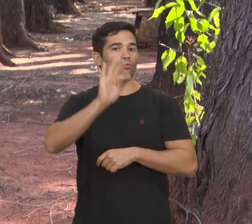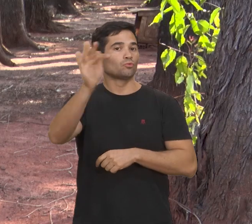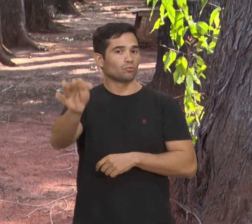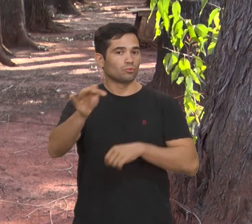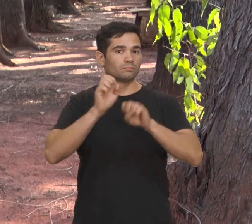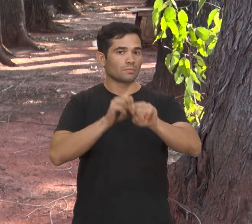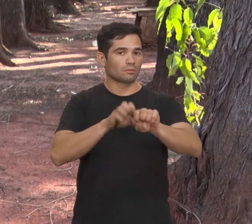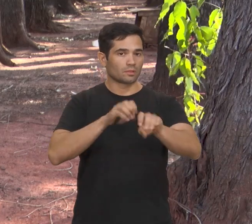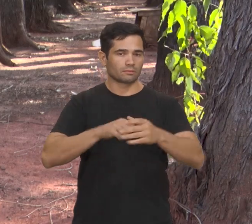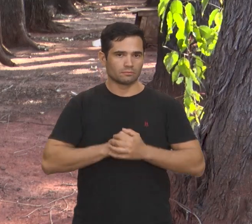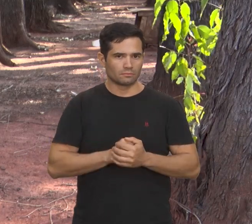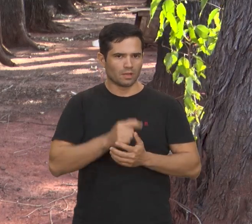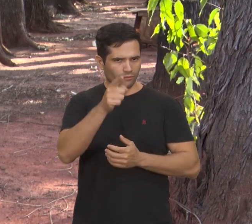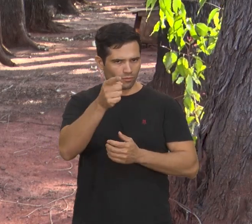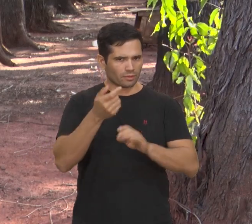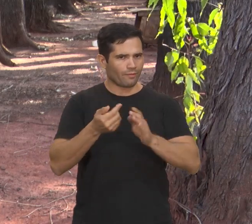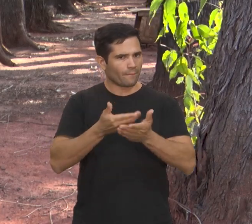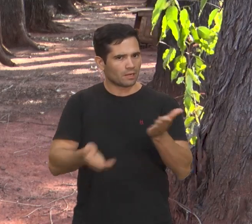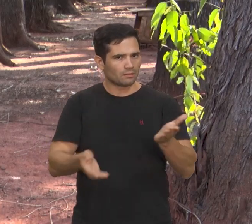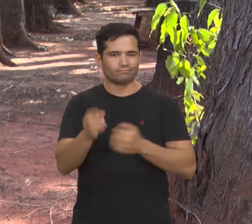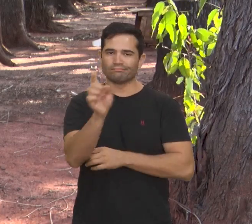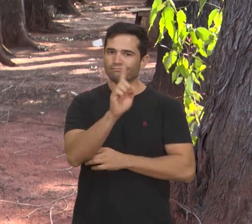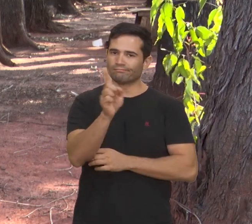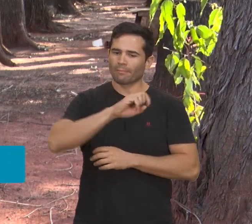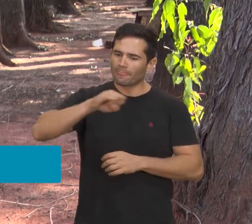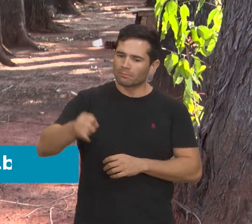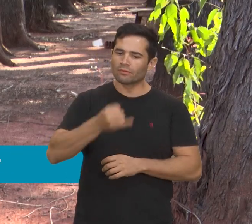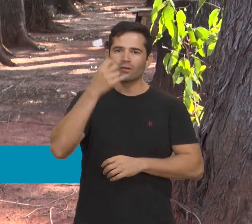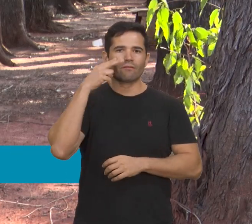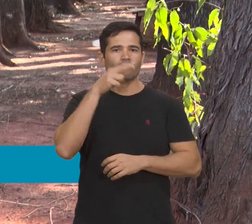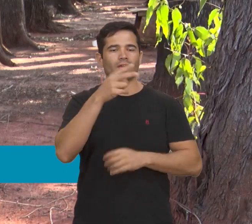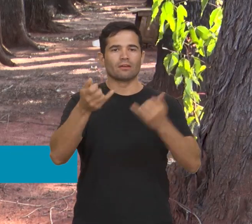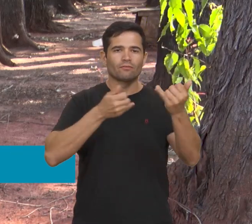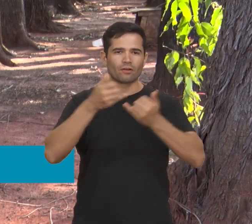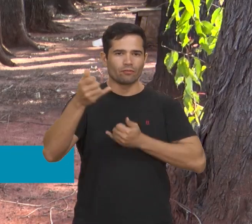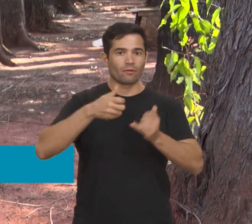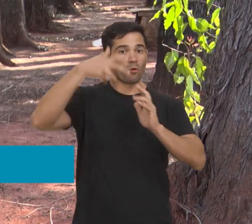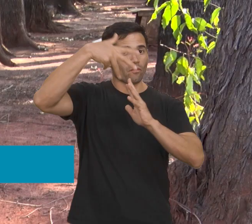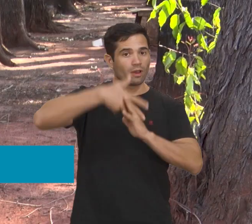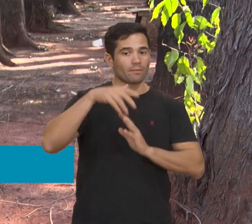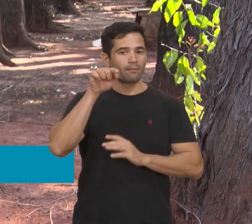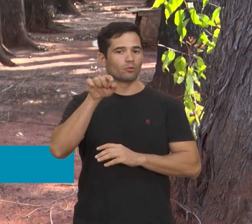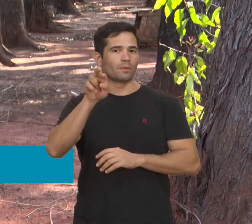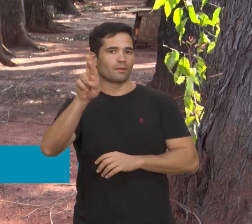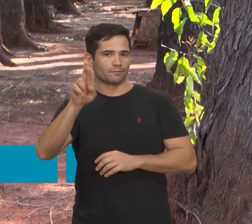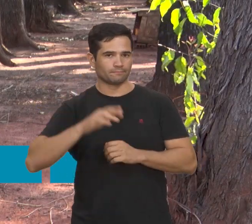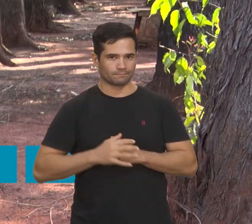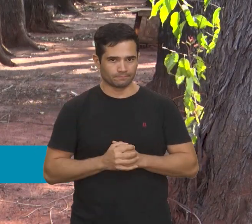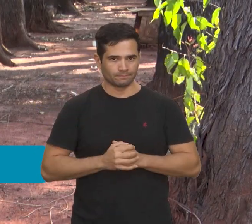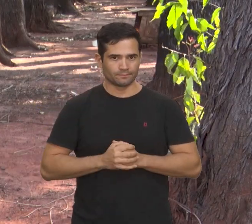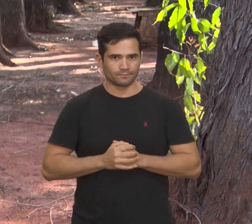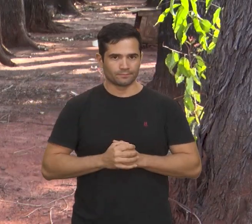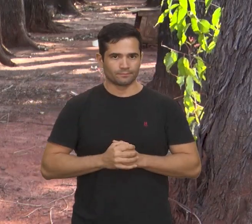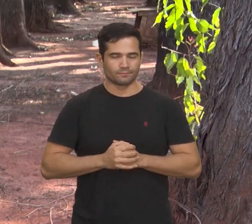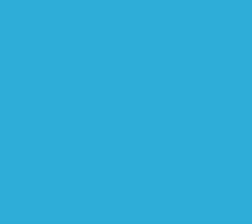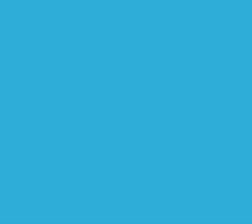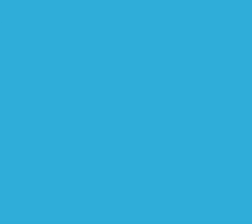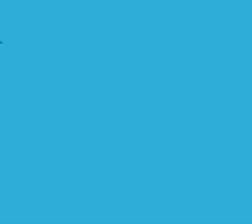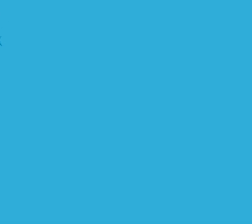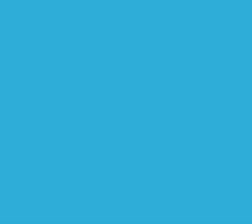futuro da educação. Não fique de fora. Para saber mais, acesse ufms.br.